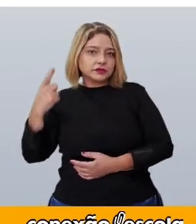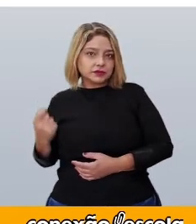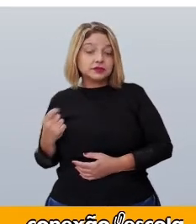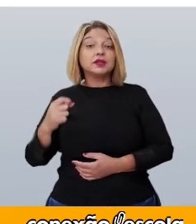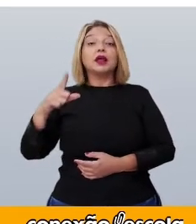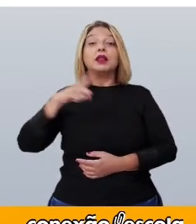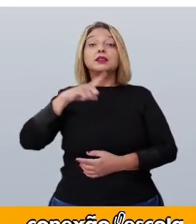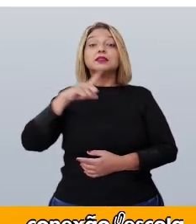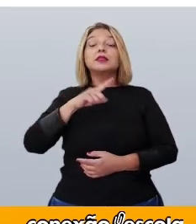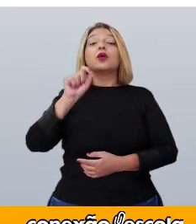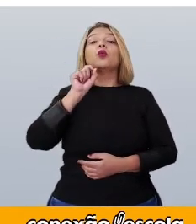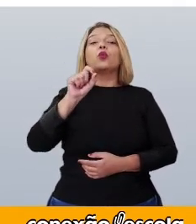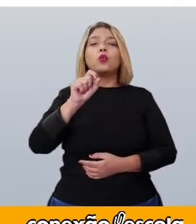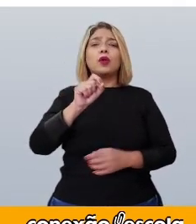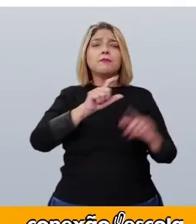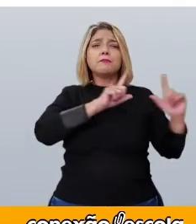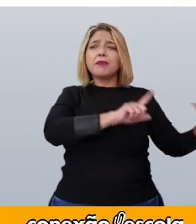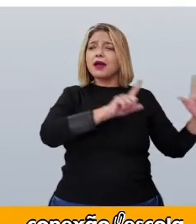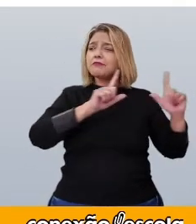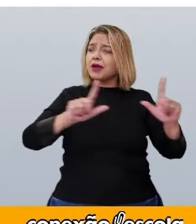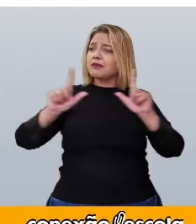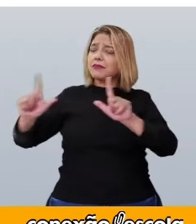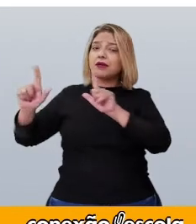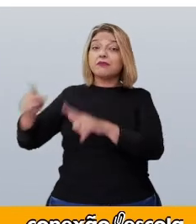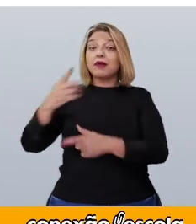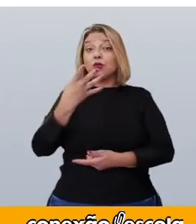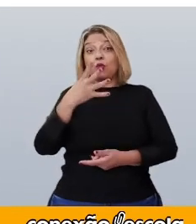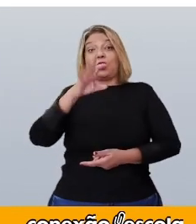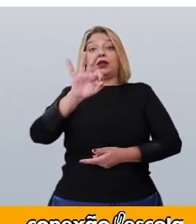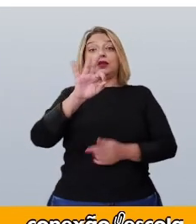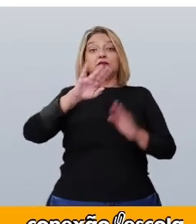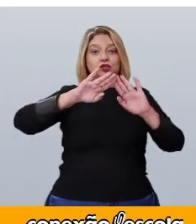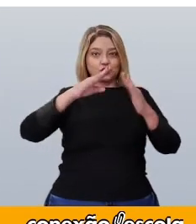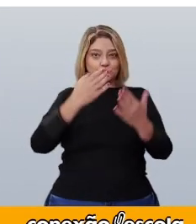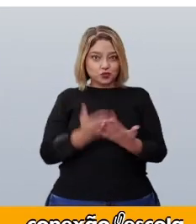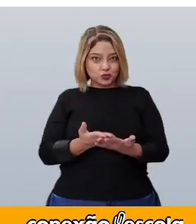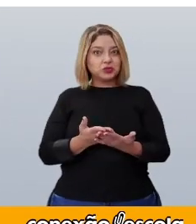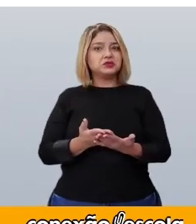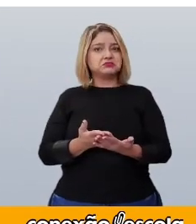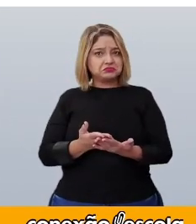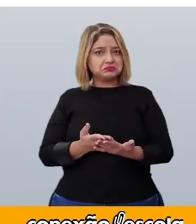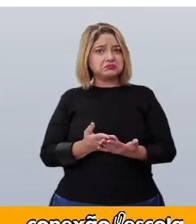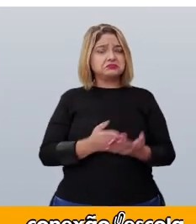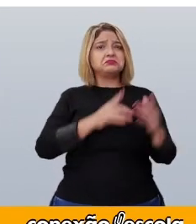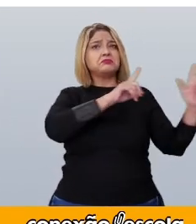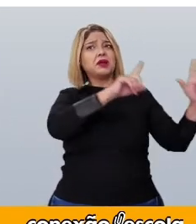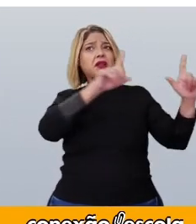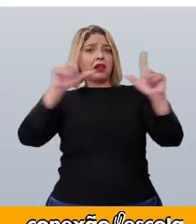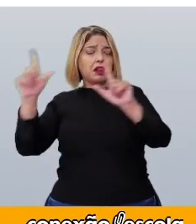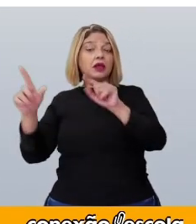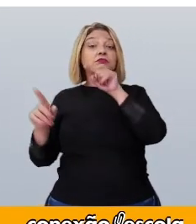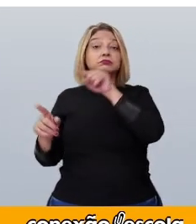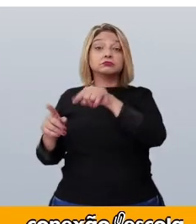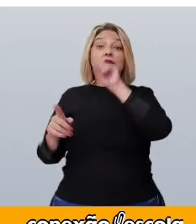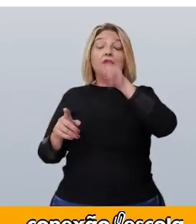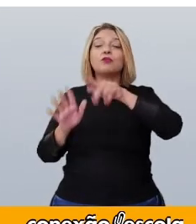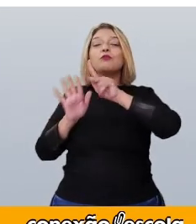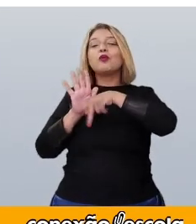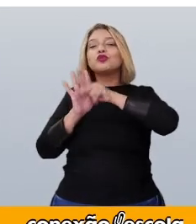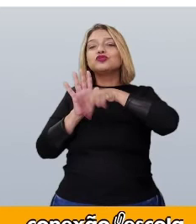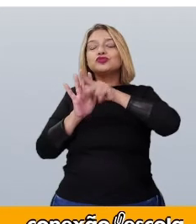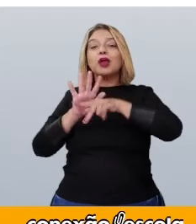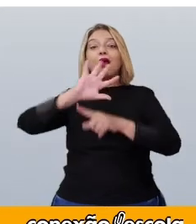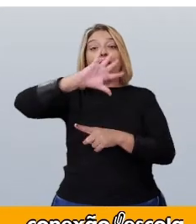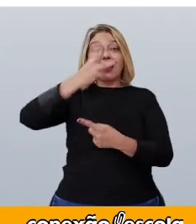40 portas da escola. A ação faz parte de um projeto de arte extracurricular,